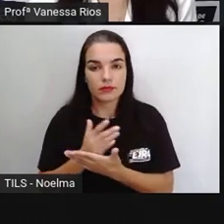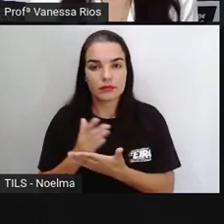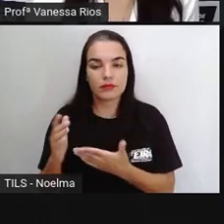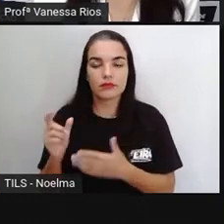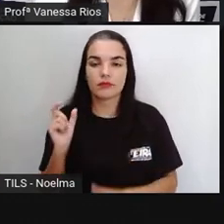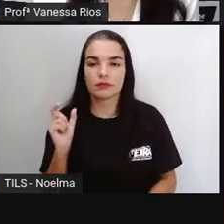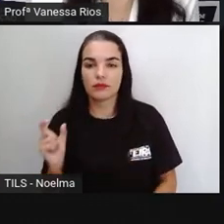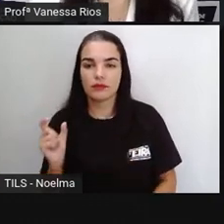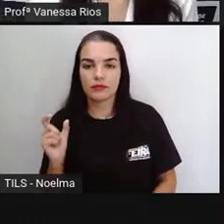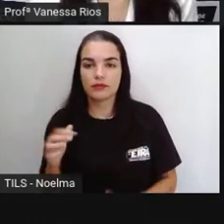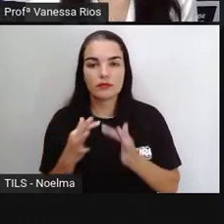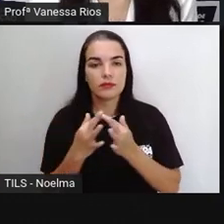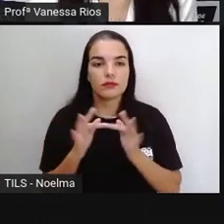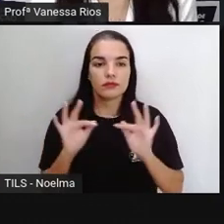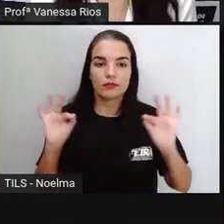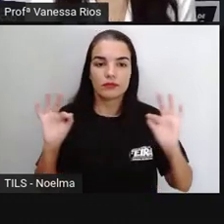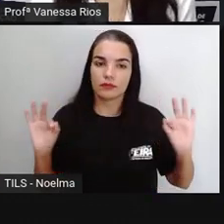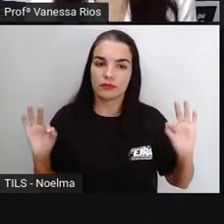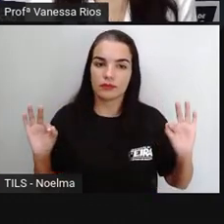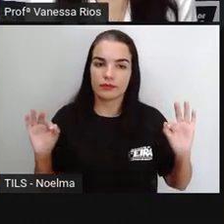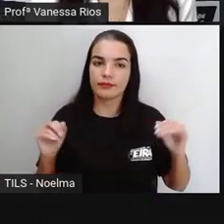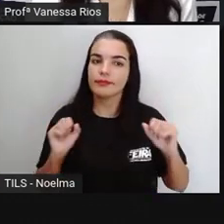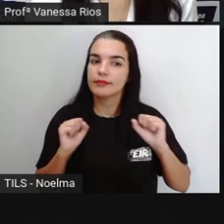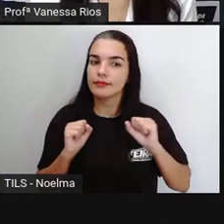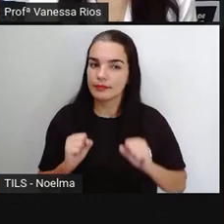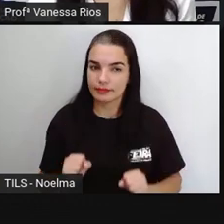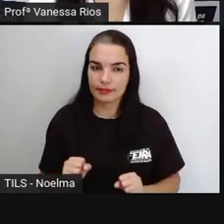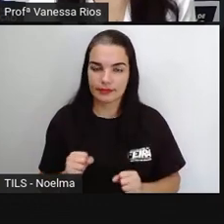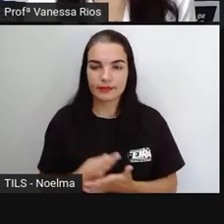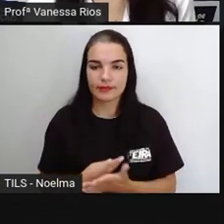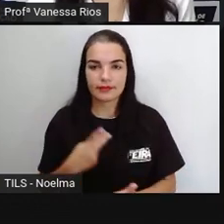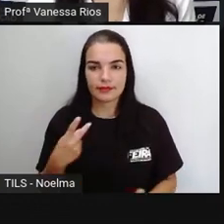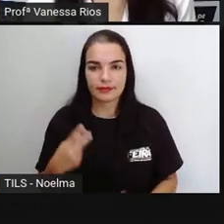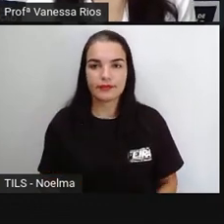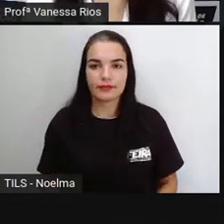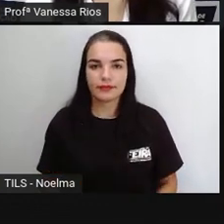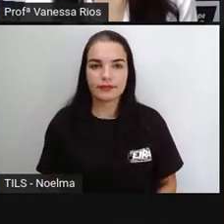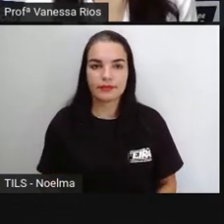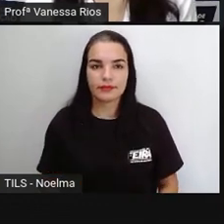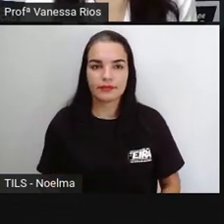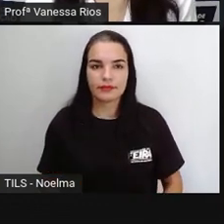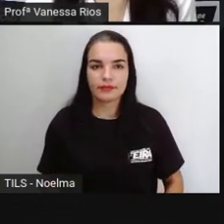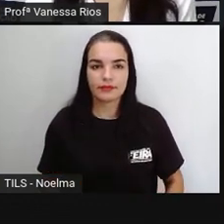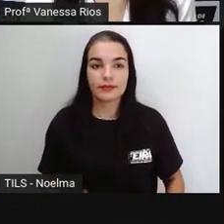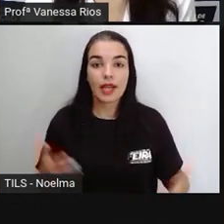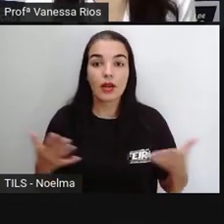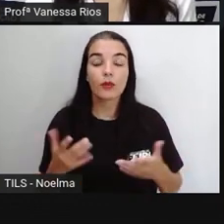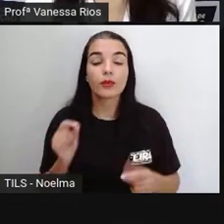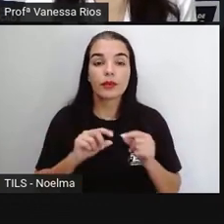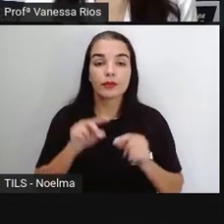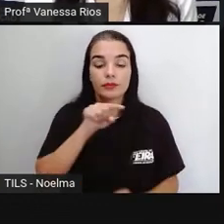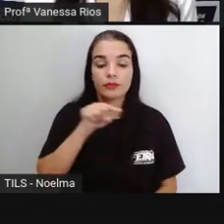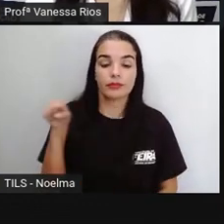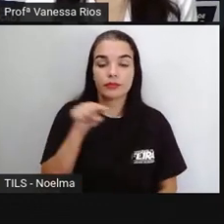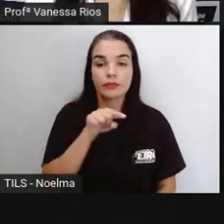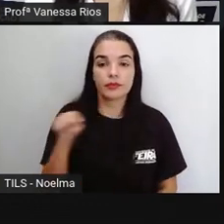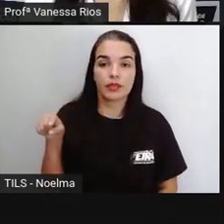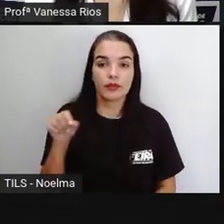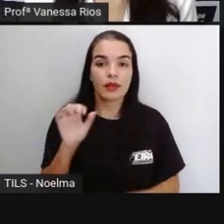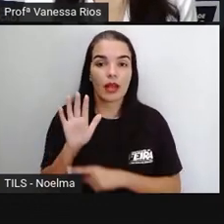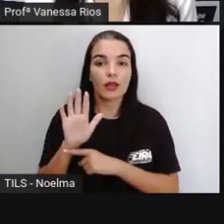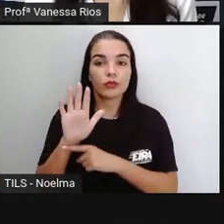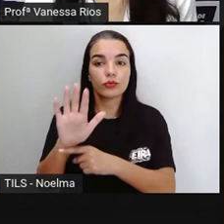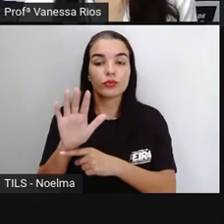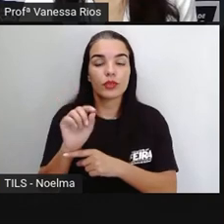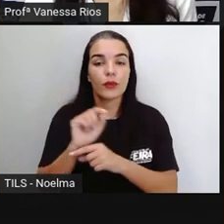expressões que se quer destacar em relação às demais e aí o travessão que serve aí